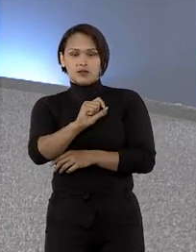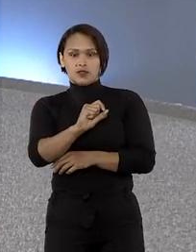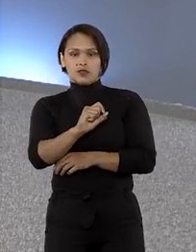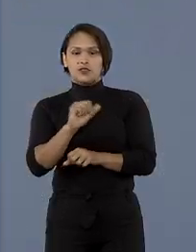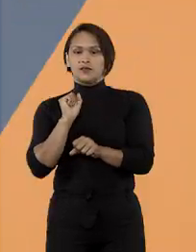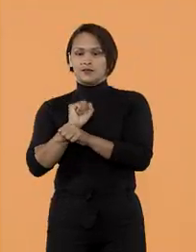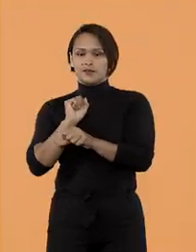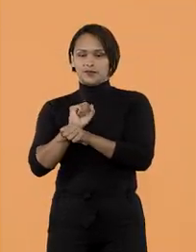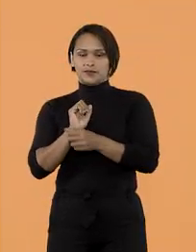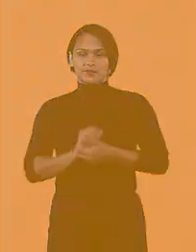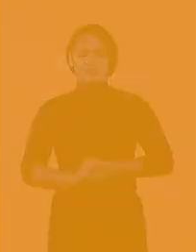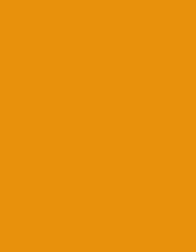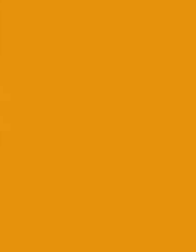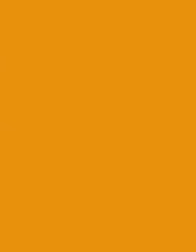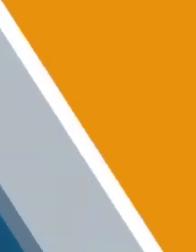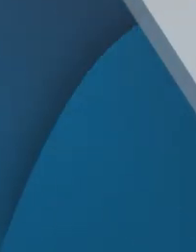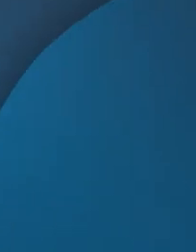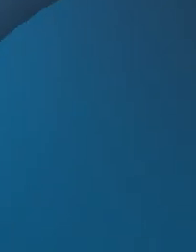Não saia daí!